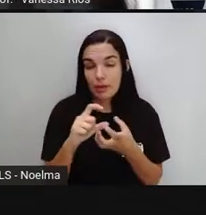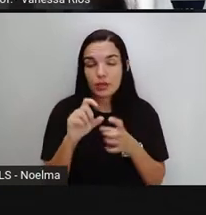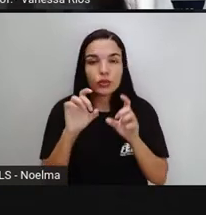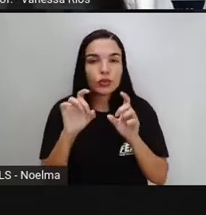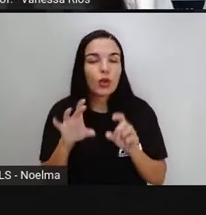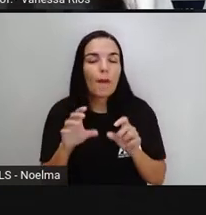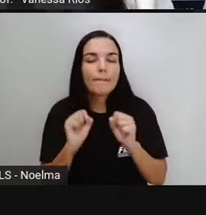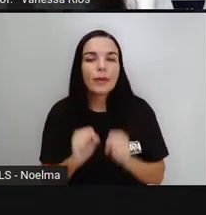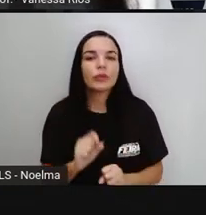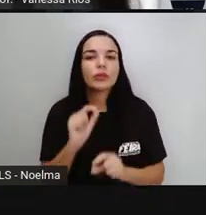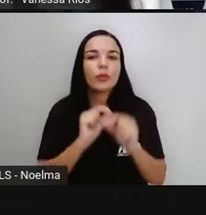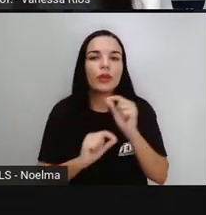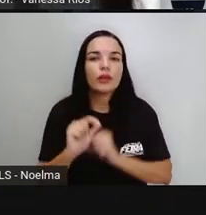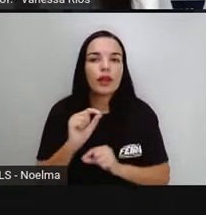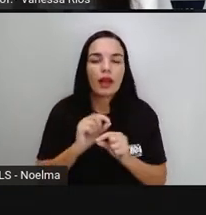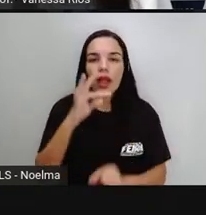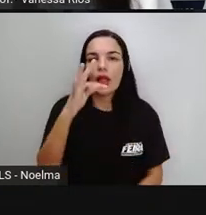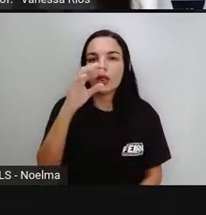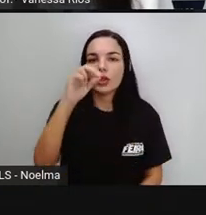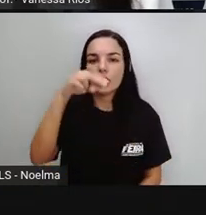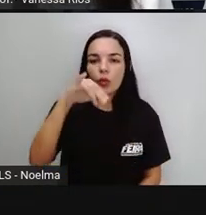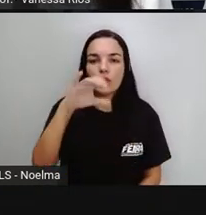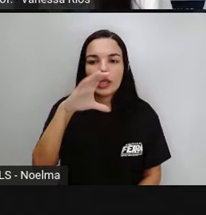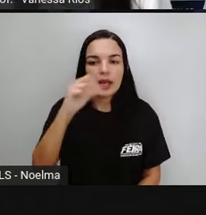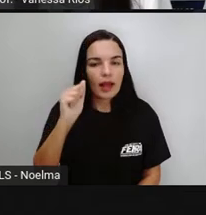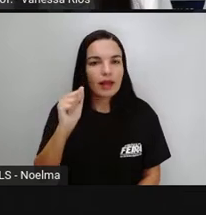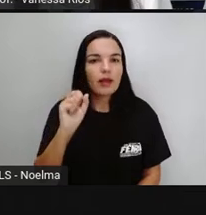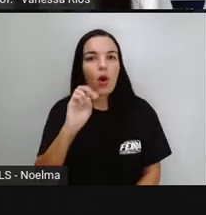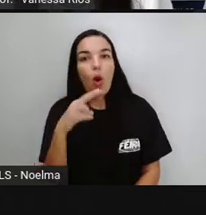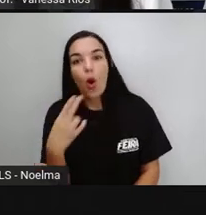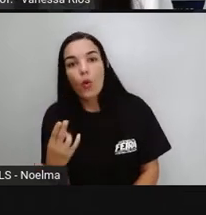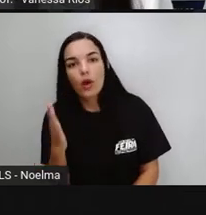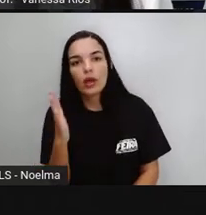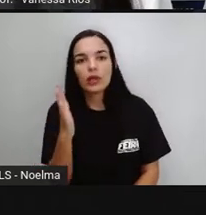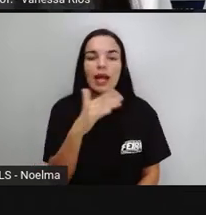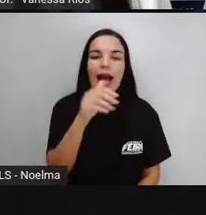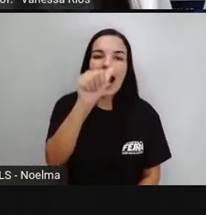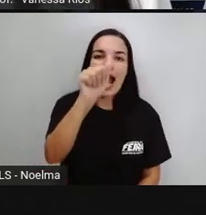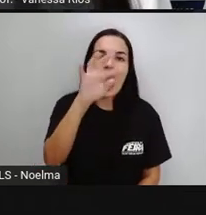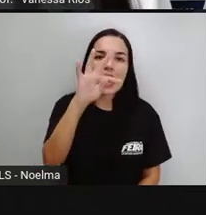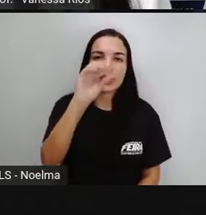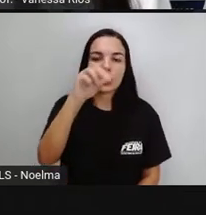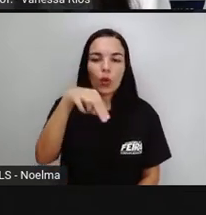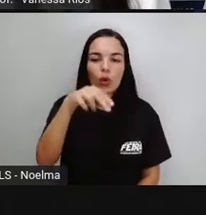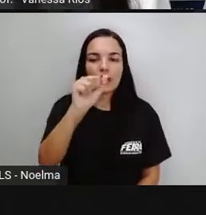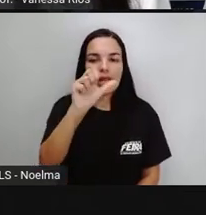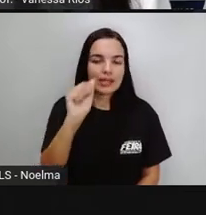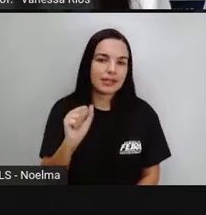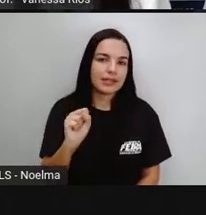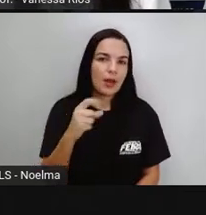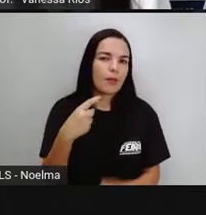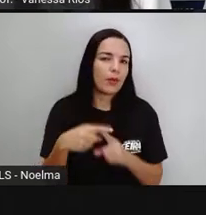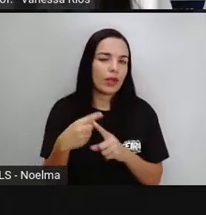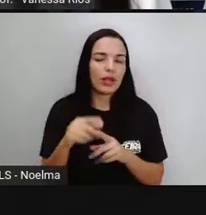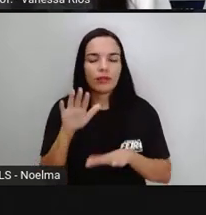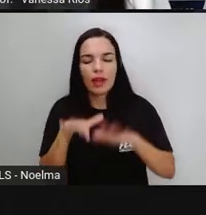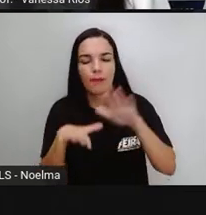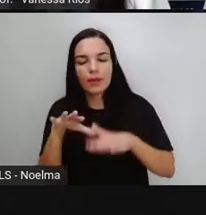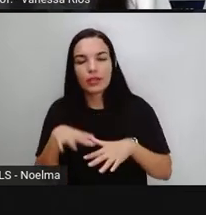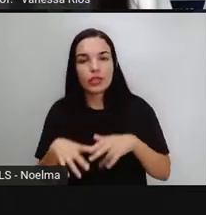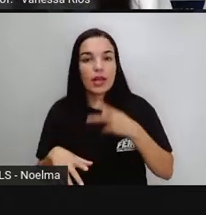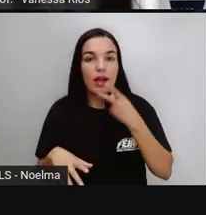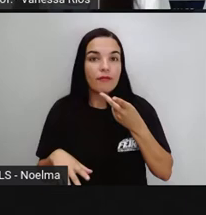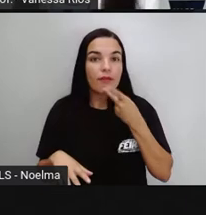átonas. Vai depender aí da entonação, não é? Da força com que essas palavras são pronunciadas. A